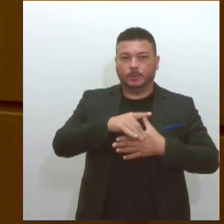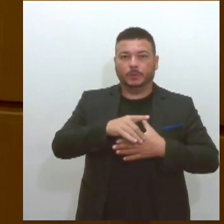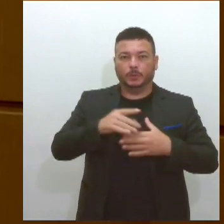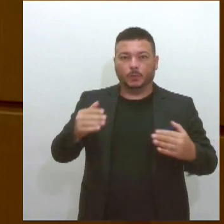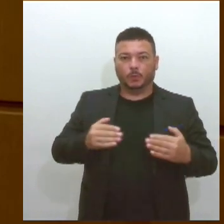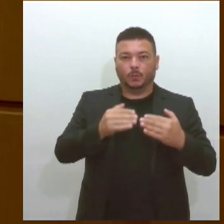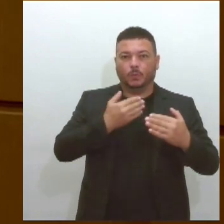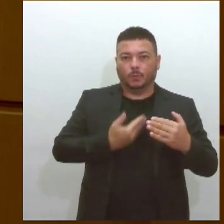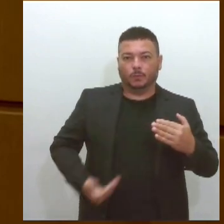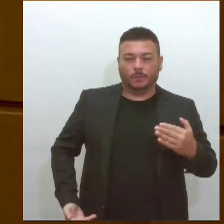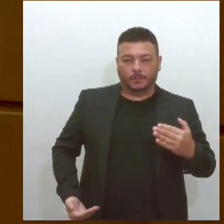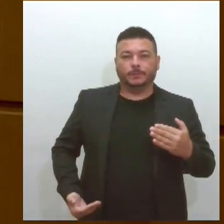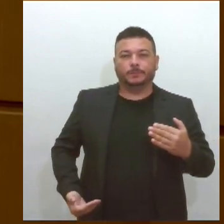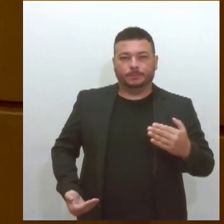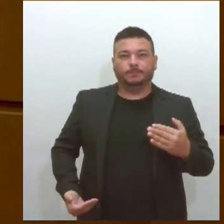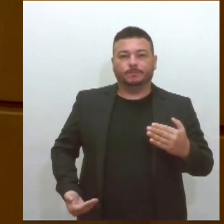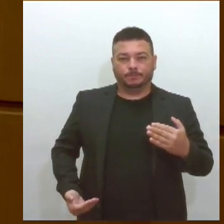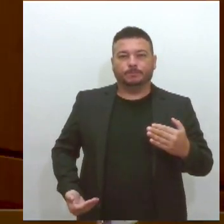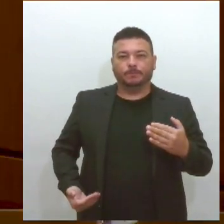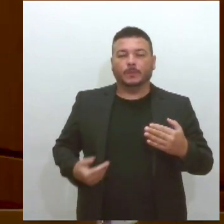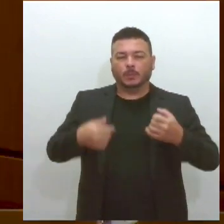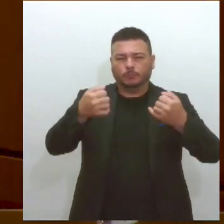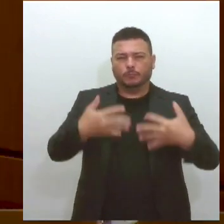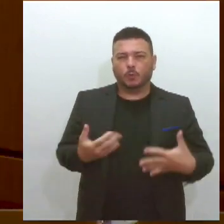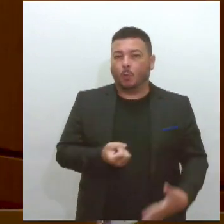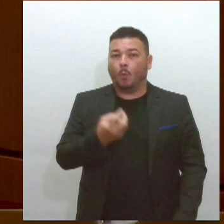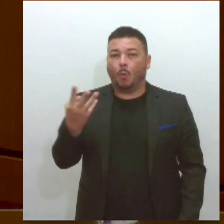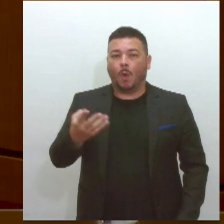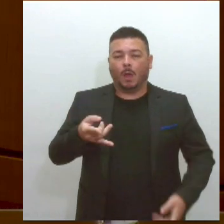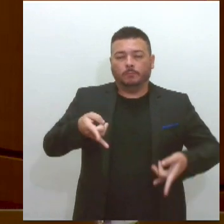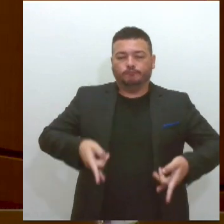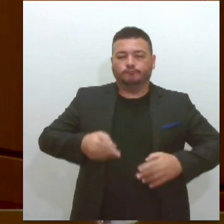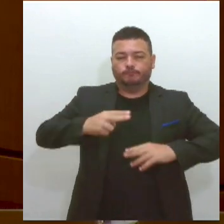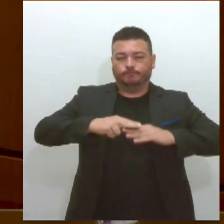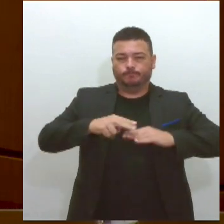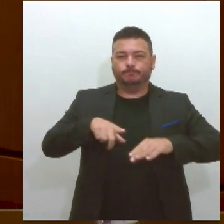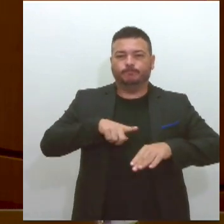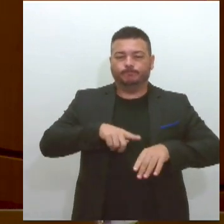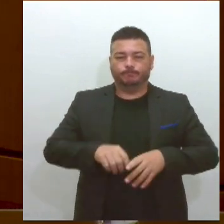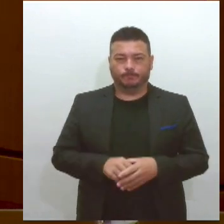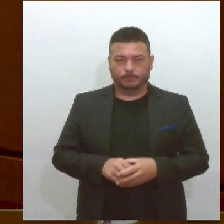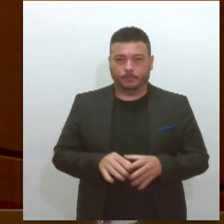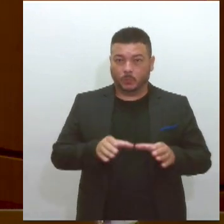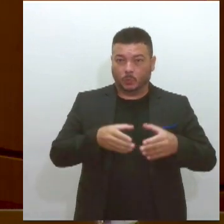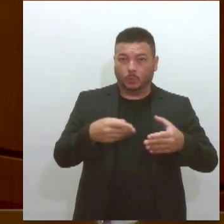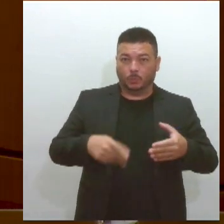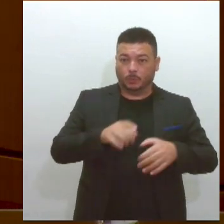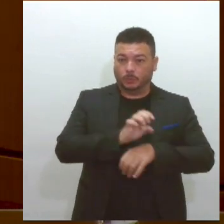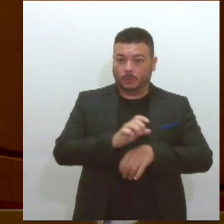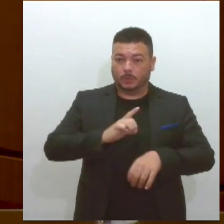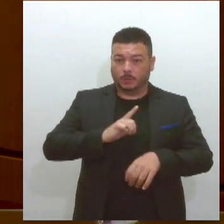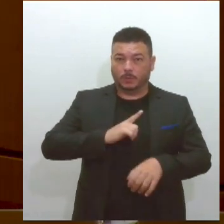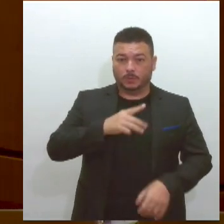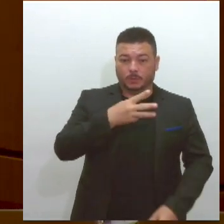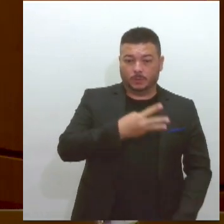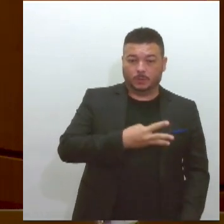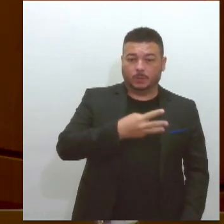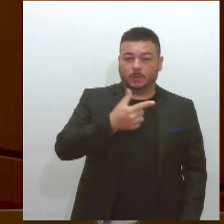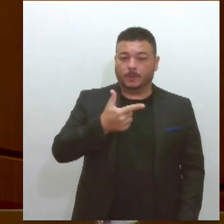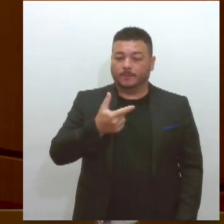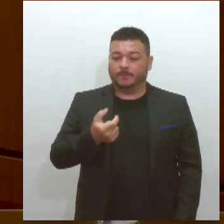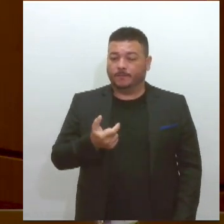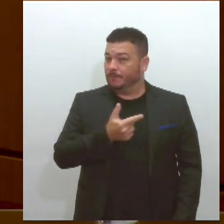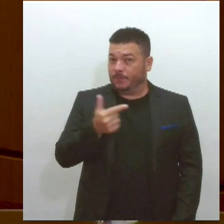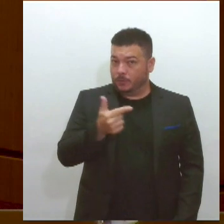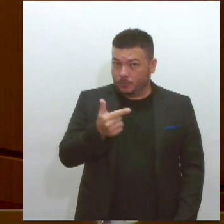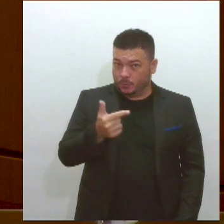atualizados dos leitos pediátricos no Estado. A rede estadual passa a contar com 322 leitos gerais de